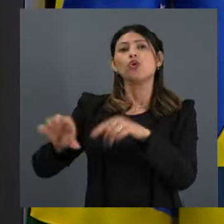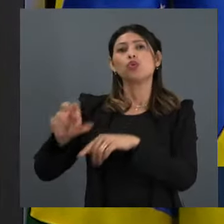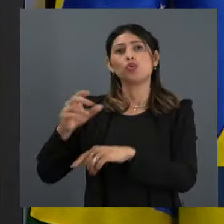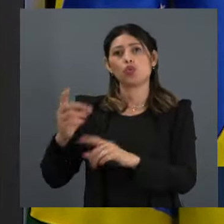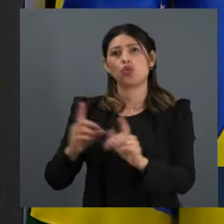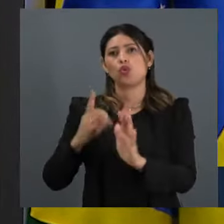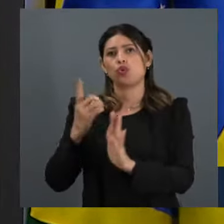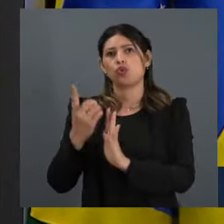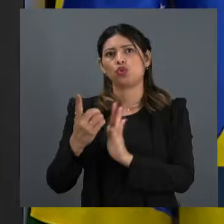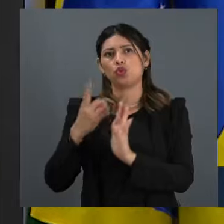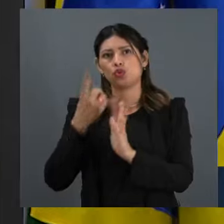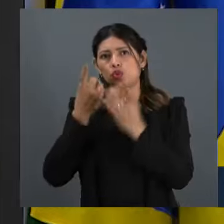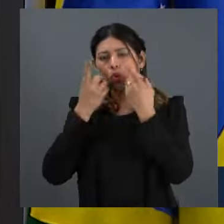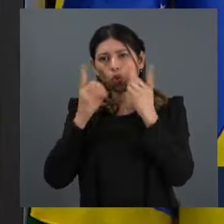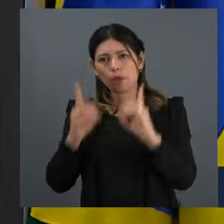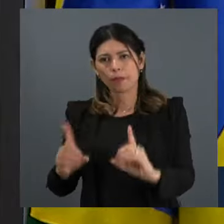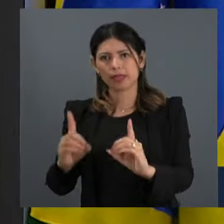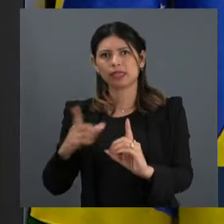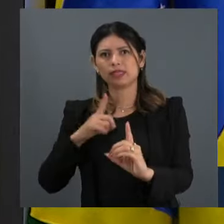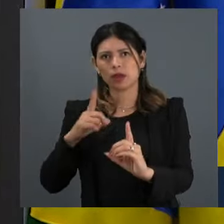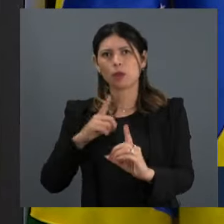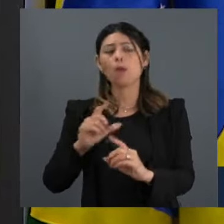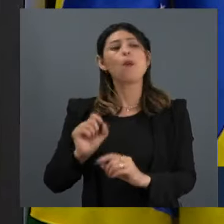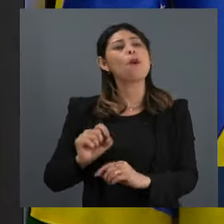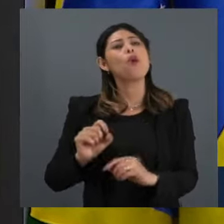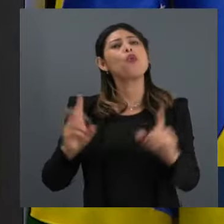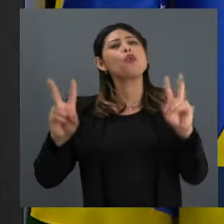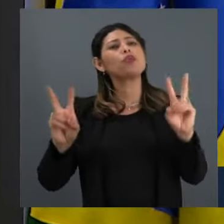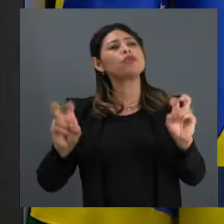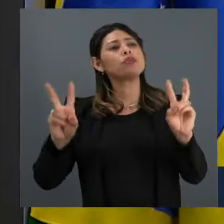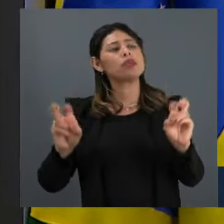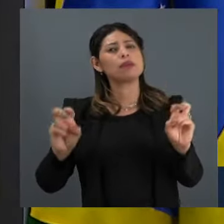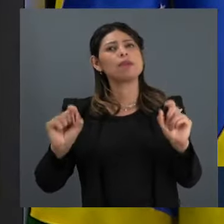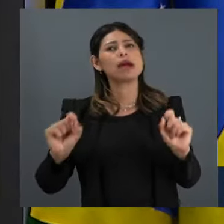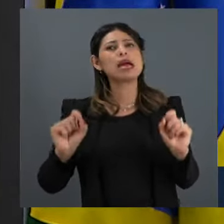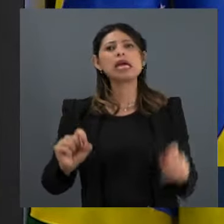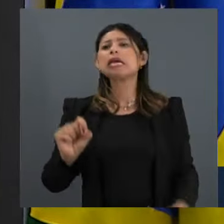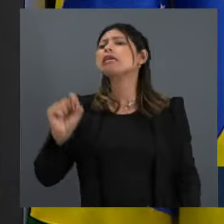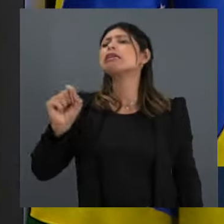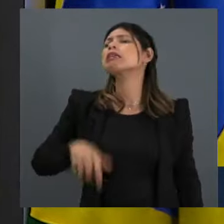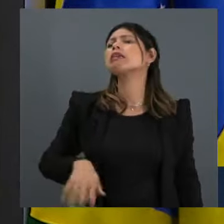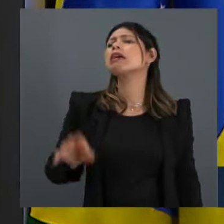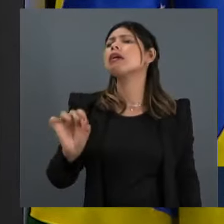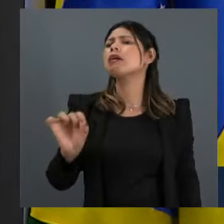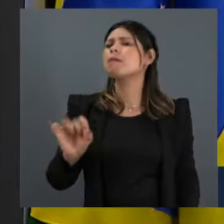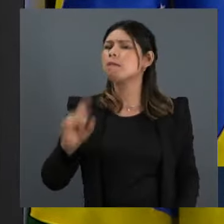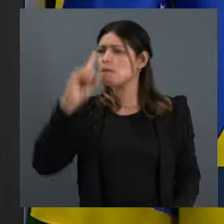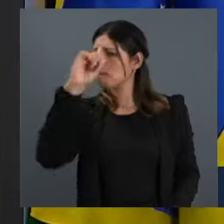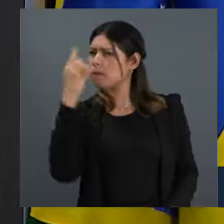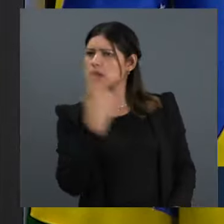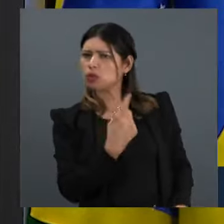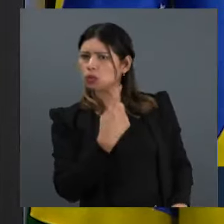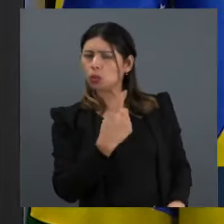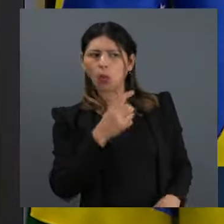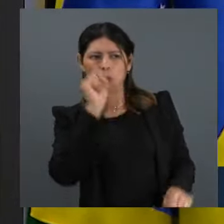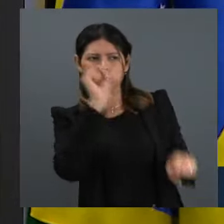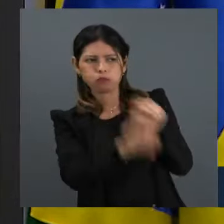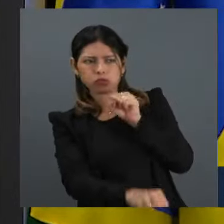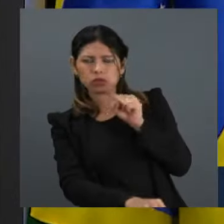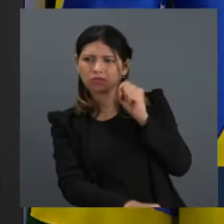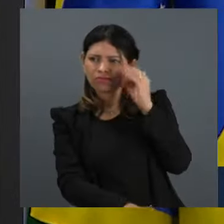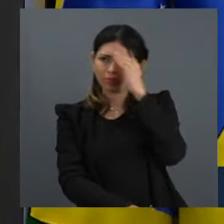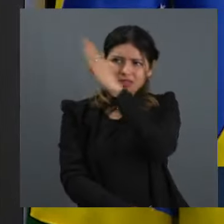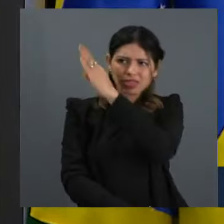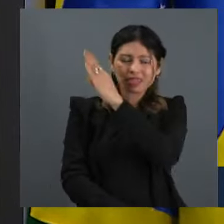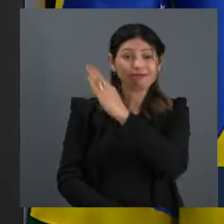intitulado, abro aspas, quem matou, quem mandou matar Bolsonaro, pelo Brasil paralelo.